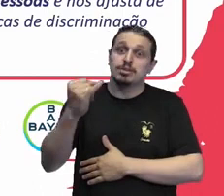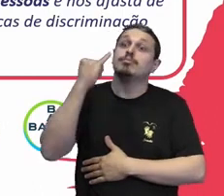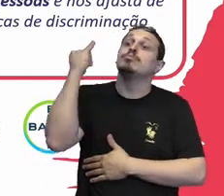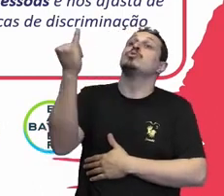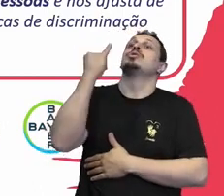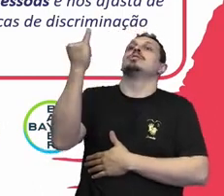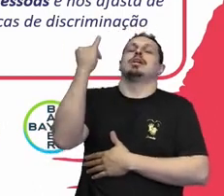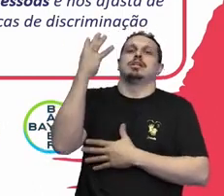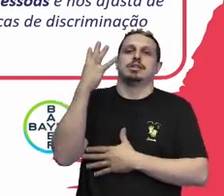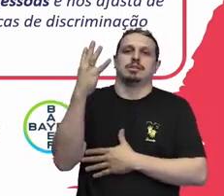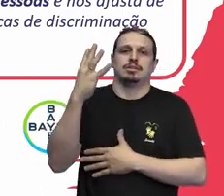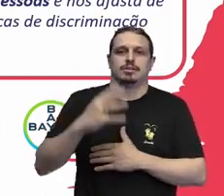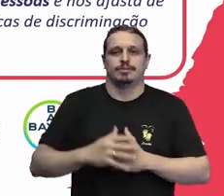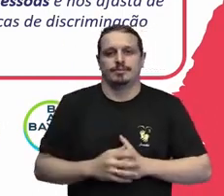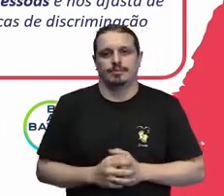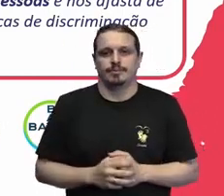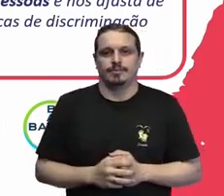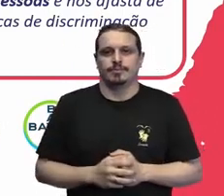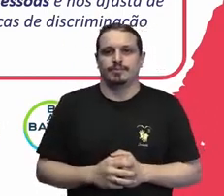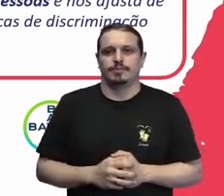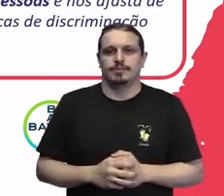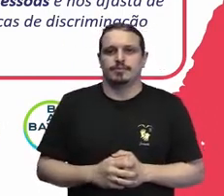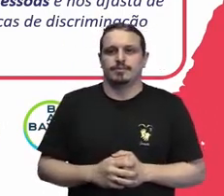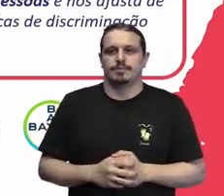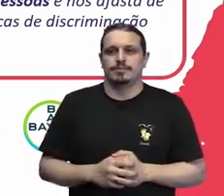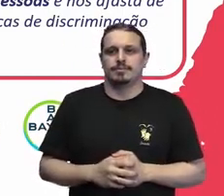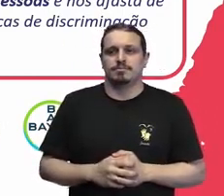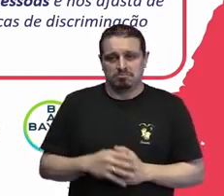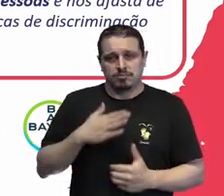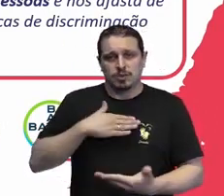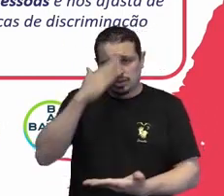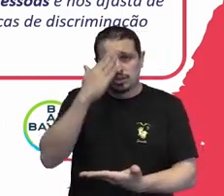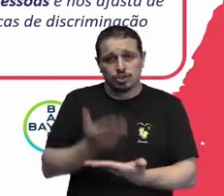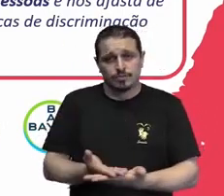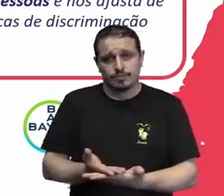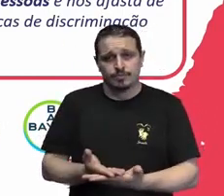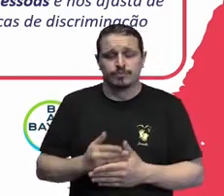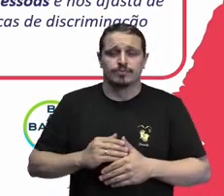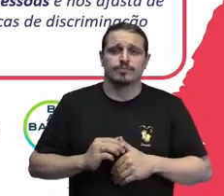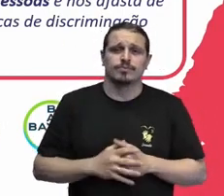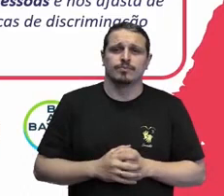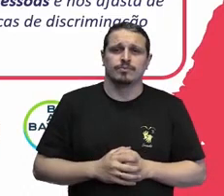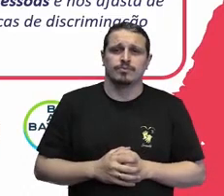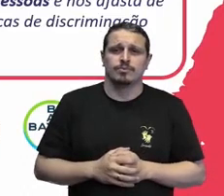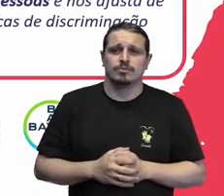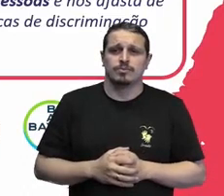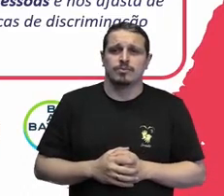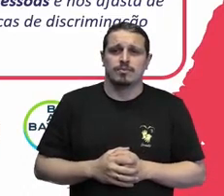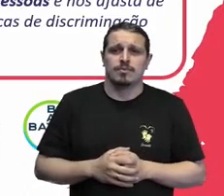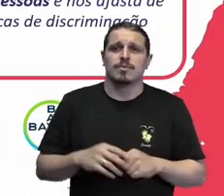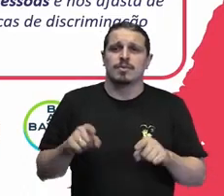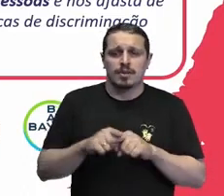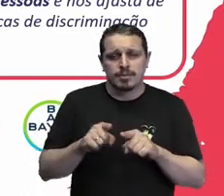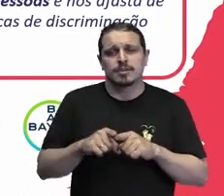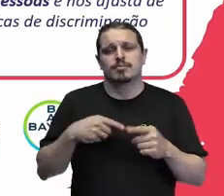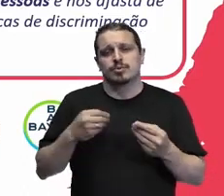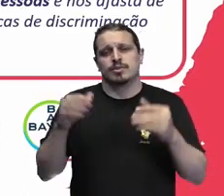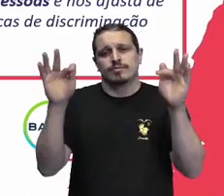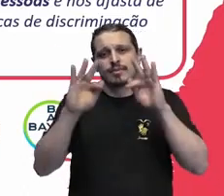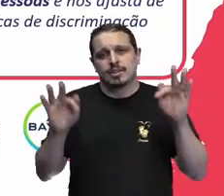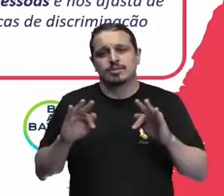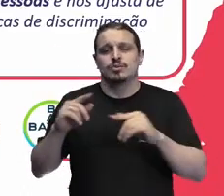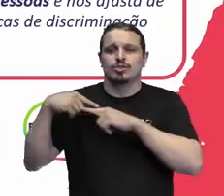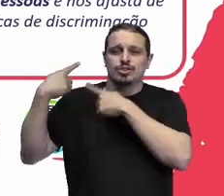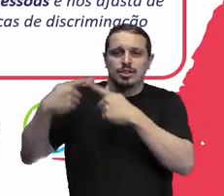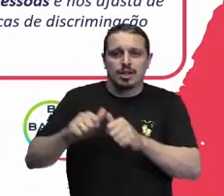eu acho que esse eu fico muito feliz que num congresso como esse a gente